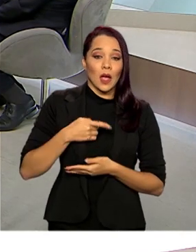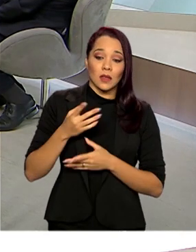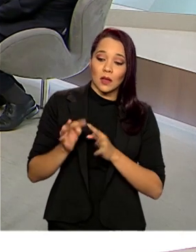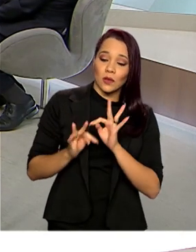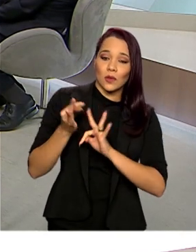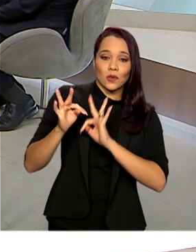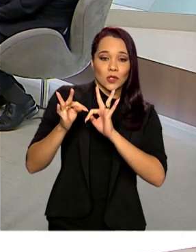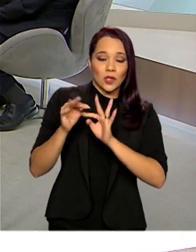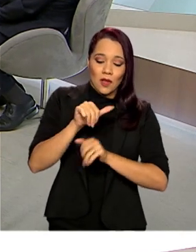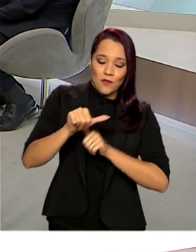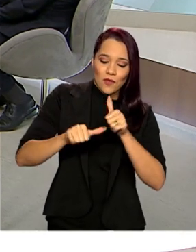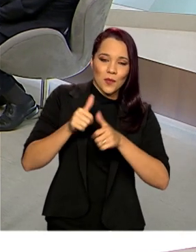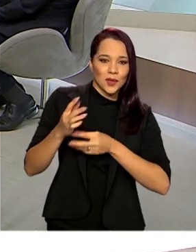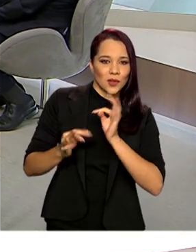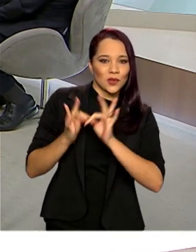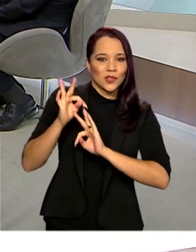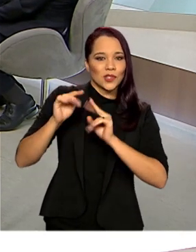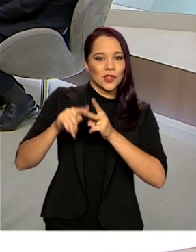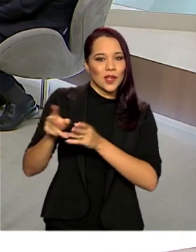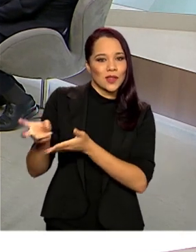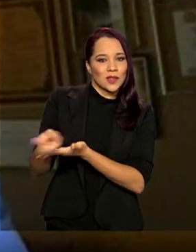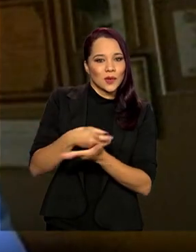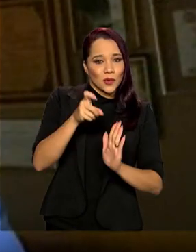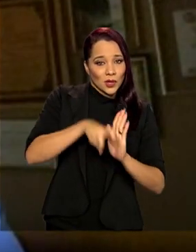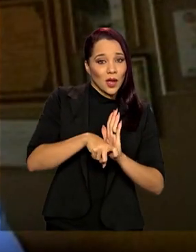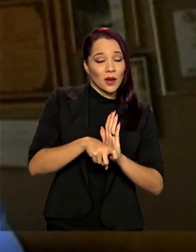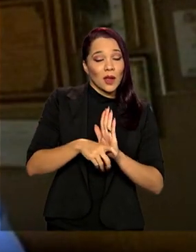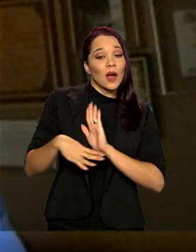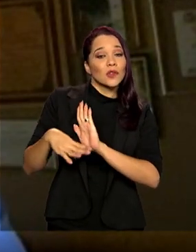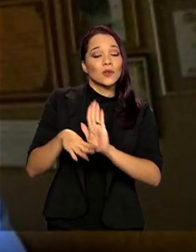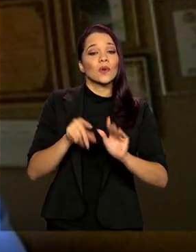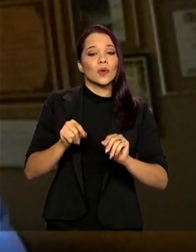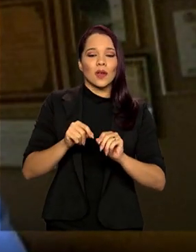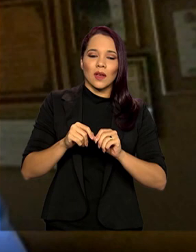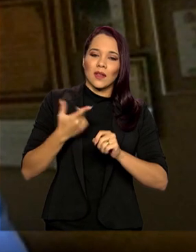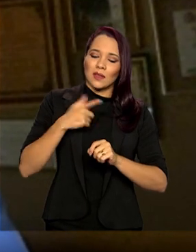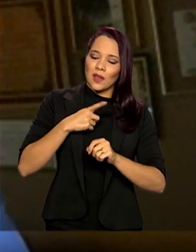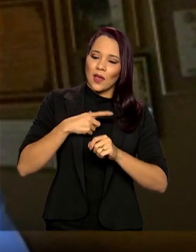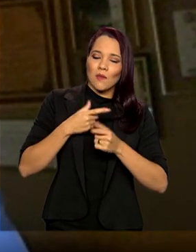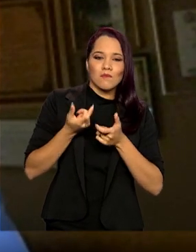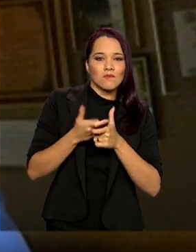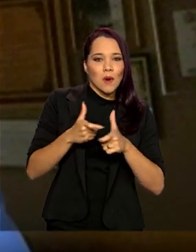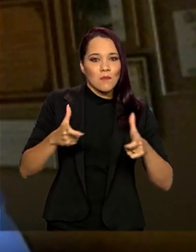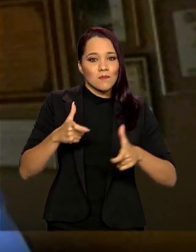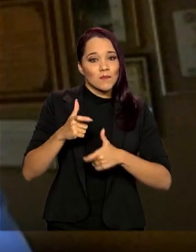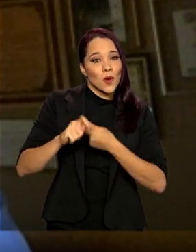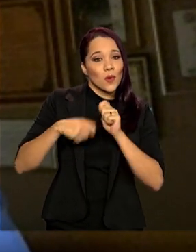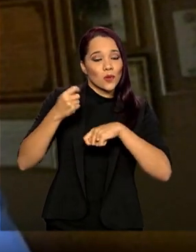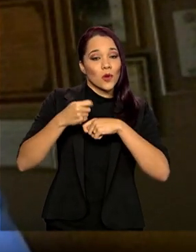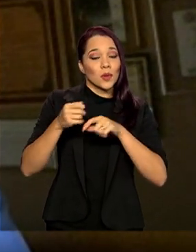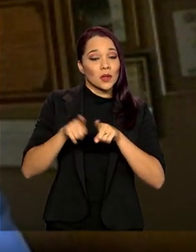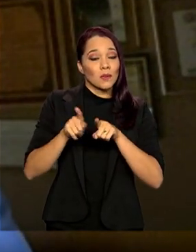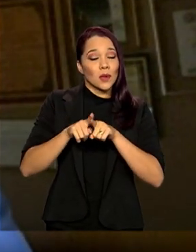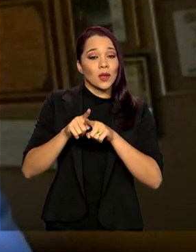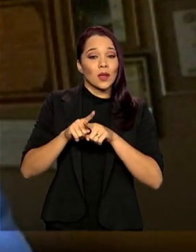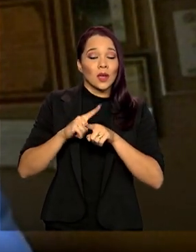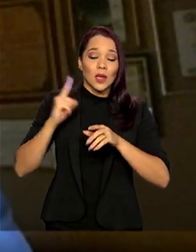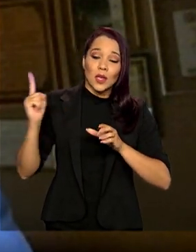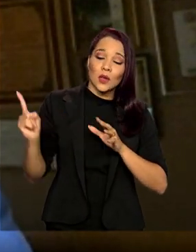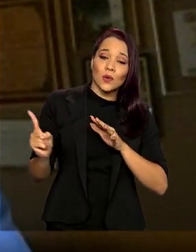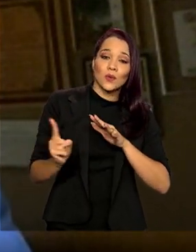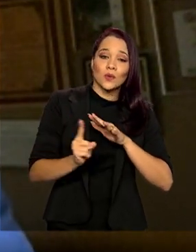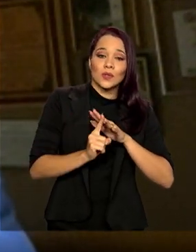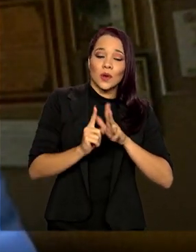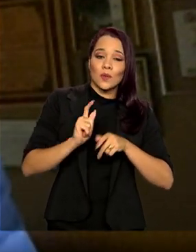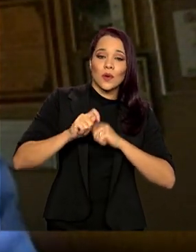estamos fazendo, ela vai proporcionar crescimento econômico sustentado e inclusão econômica